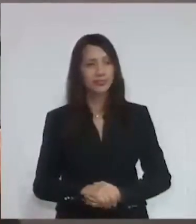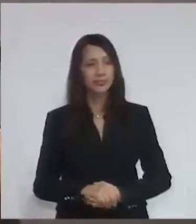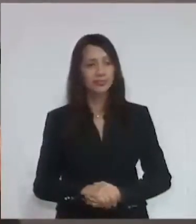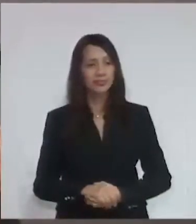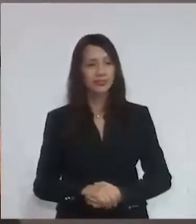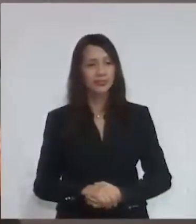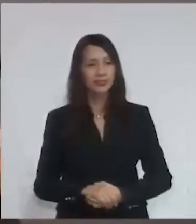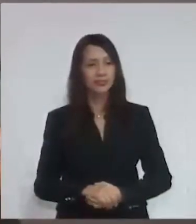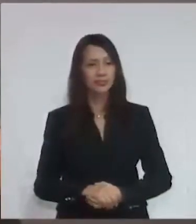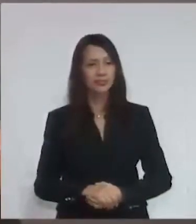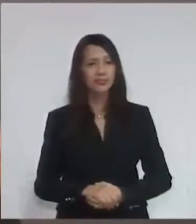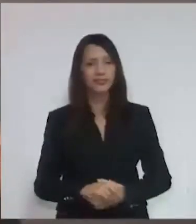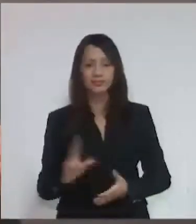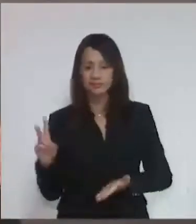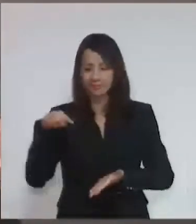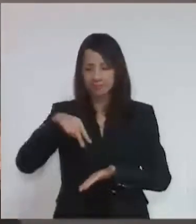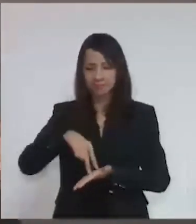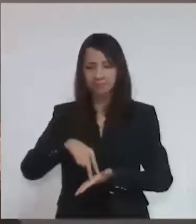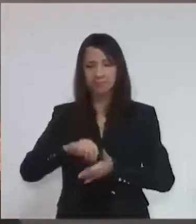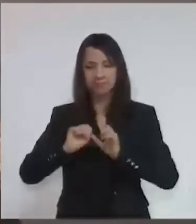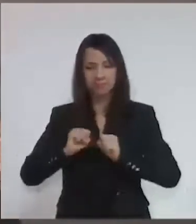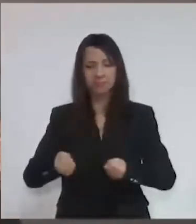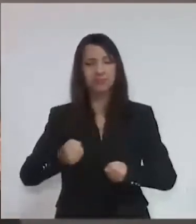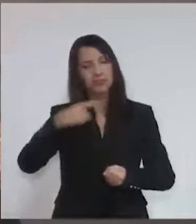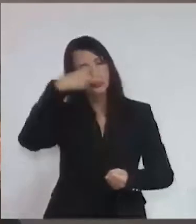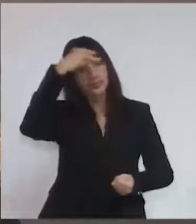Sempre estive aqui, defendi a administração,